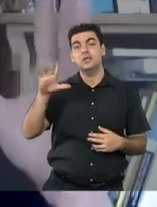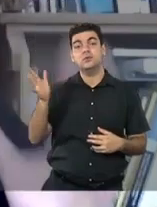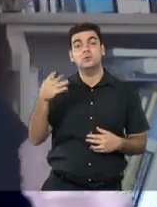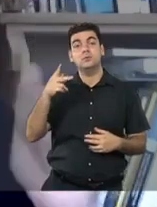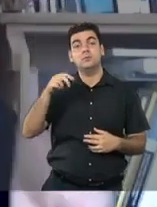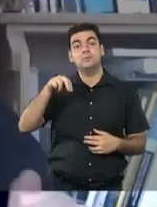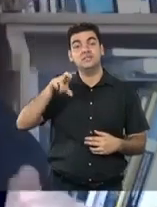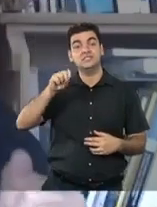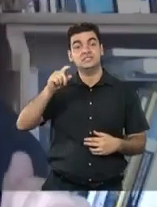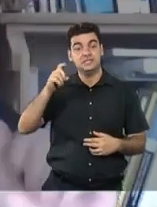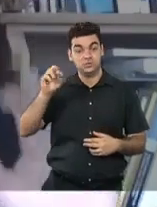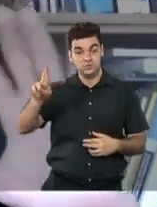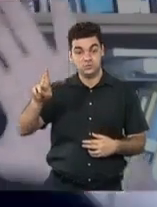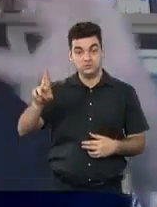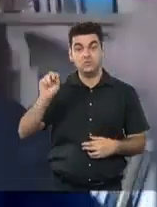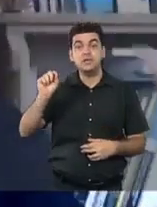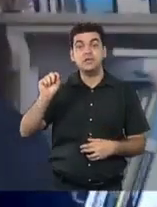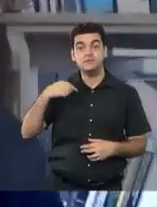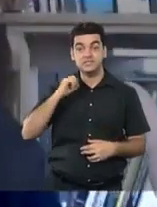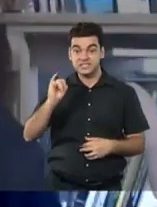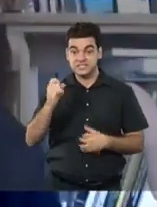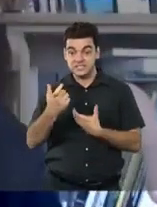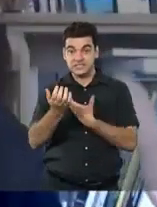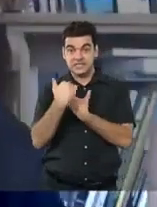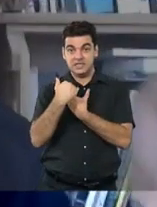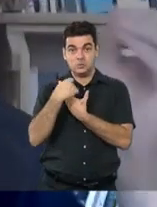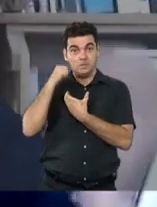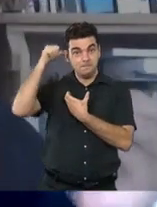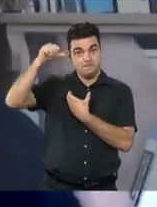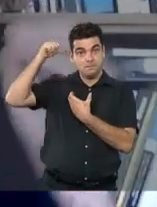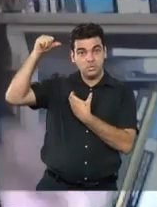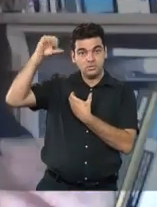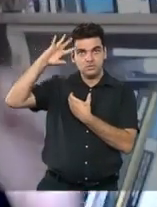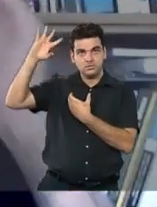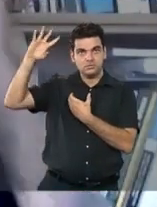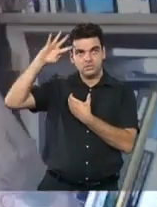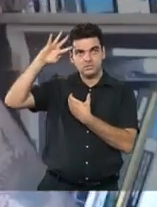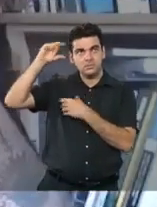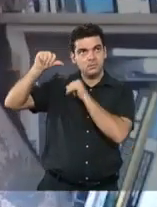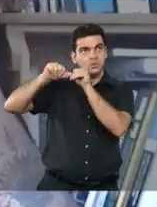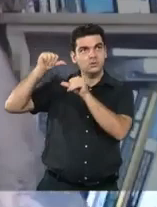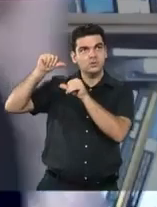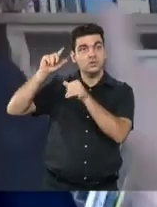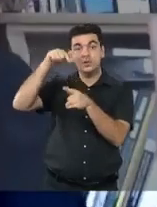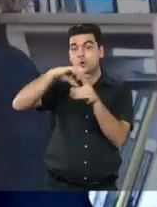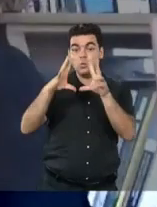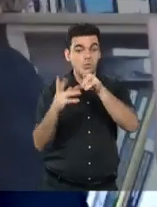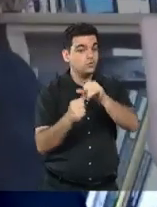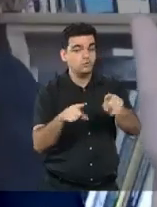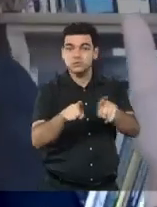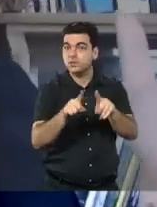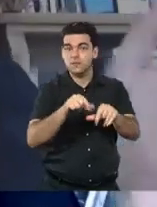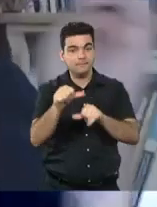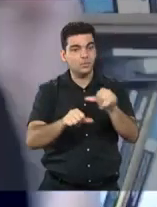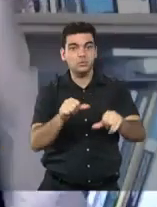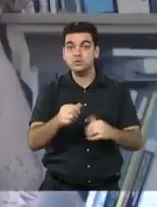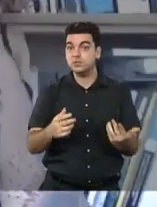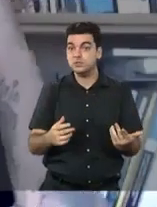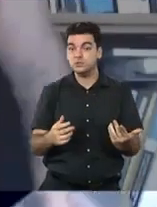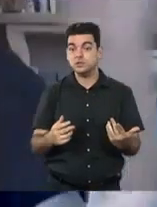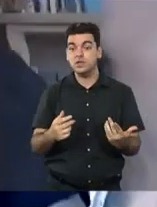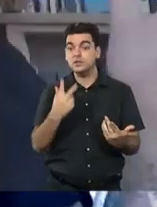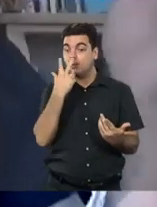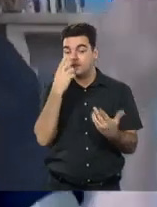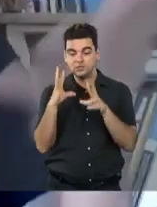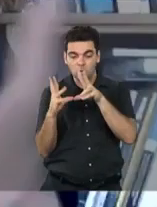muda, que quando a gente muda, o mundo muda pra gente, a gente muda, muda na mudança da mente, e